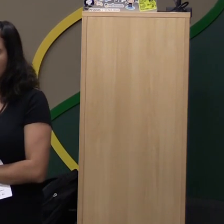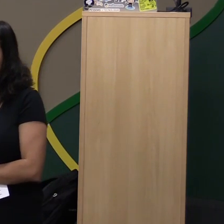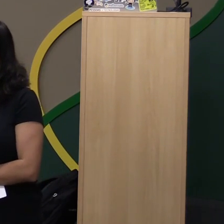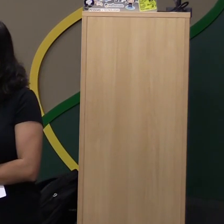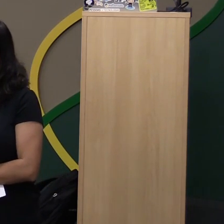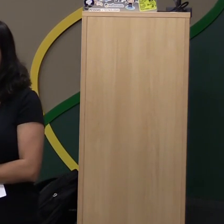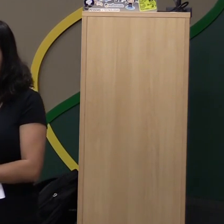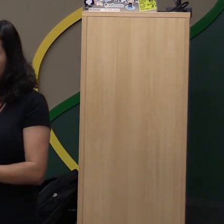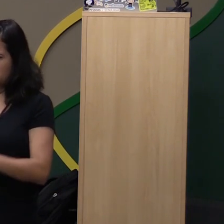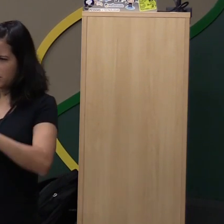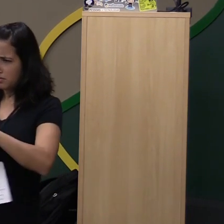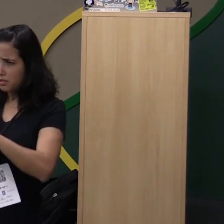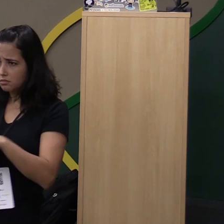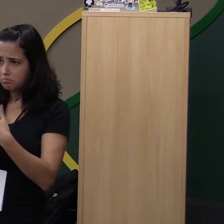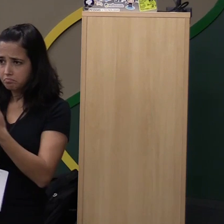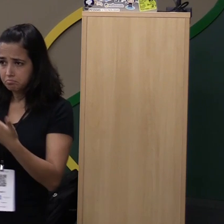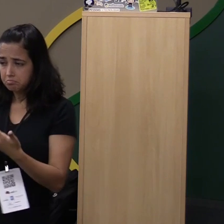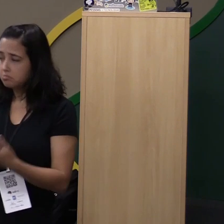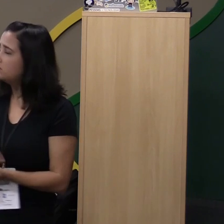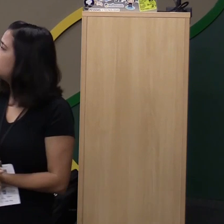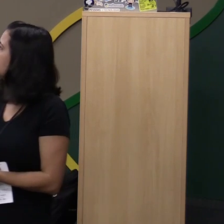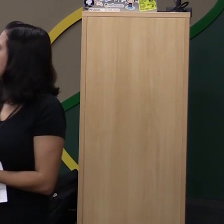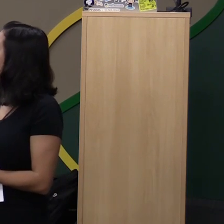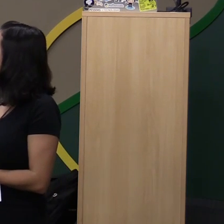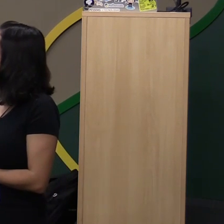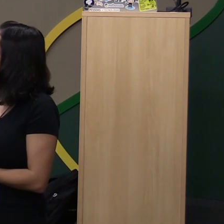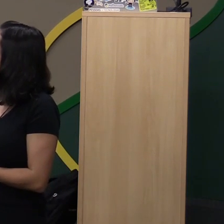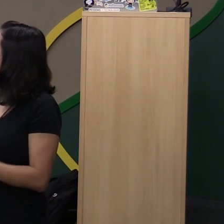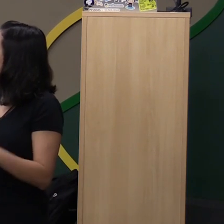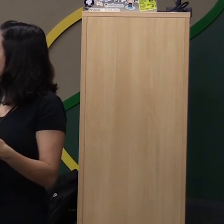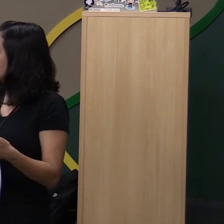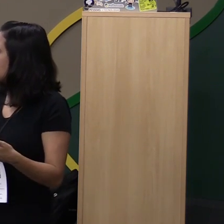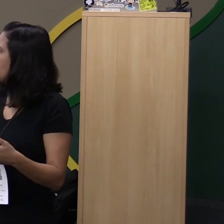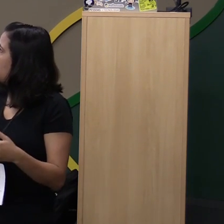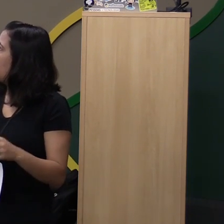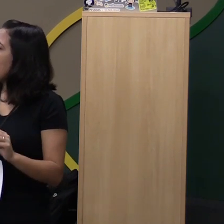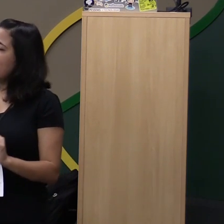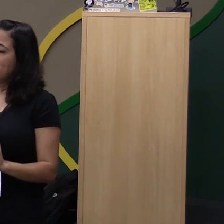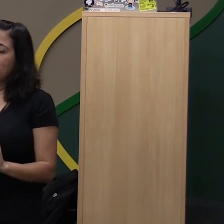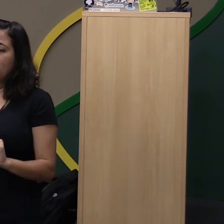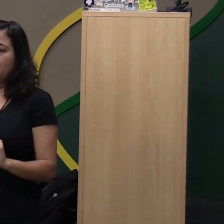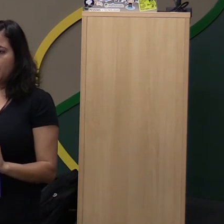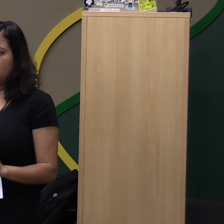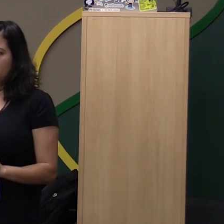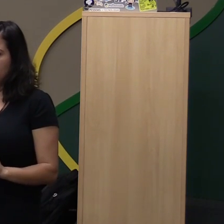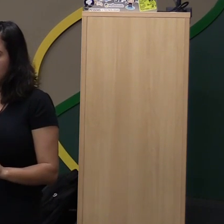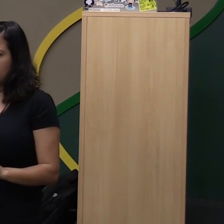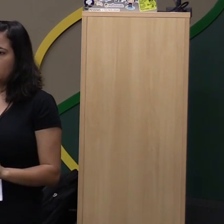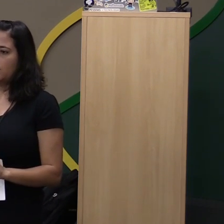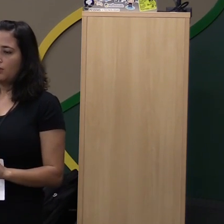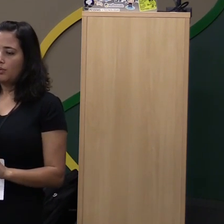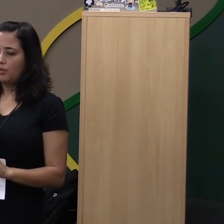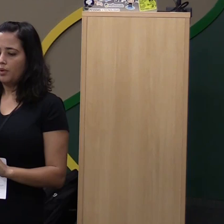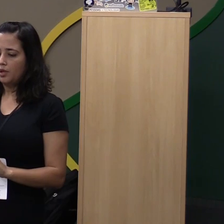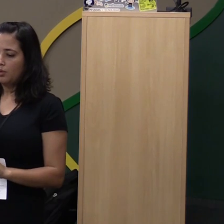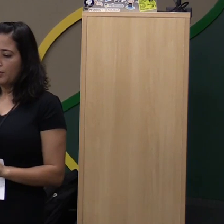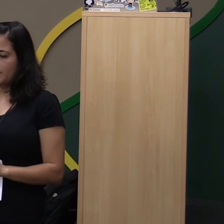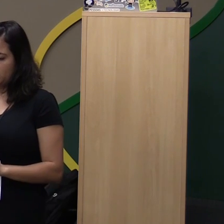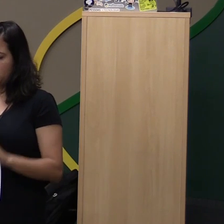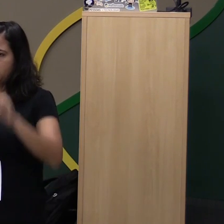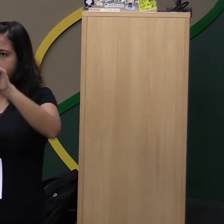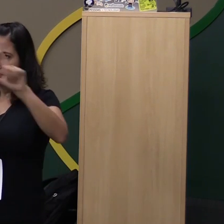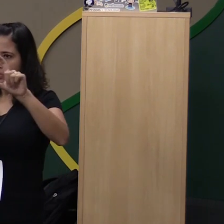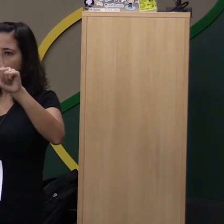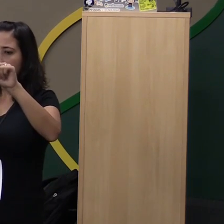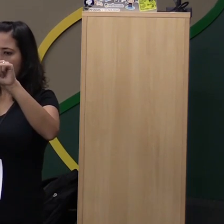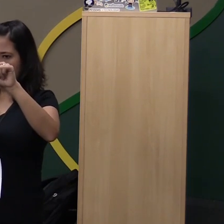ele consegue fazer isso? Alguma coisa assim nesse sentido? Bom, você pode... No Request, pode definir os cabeçalhos que você vai